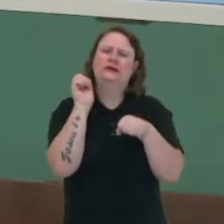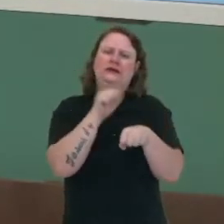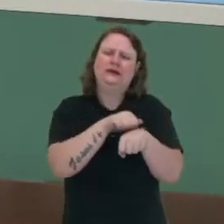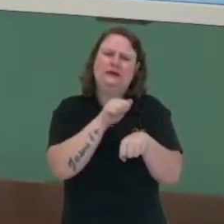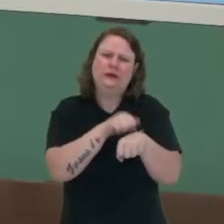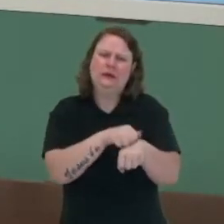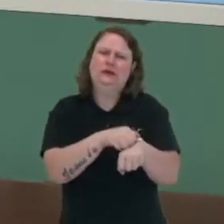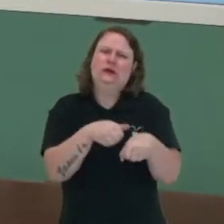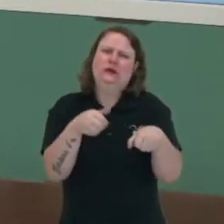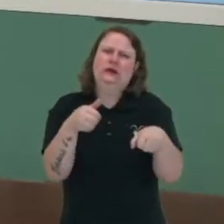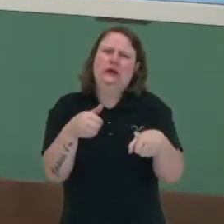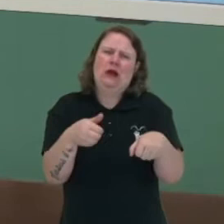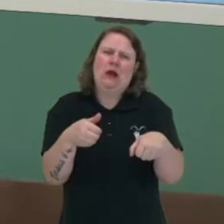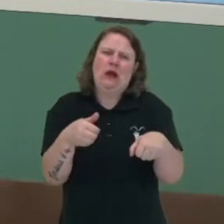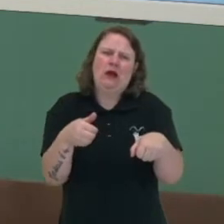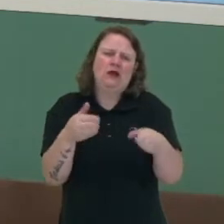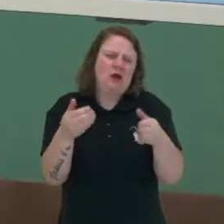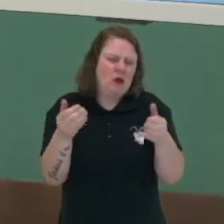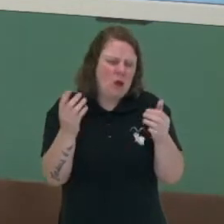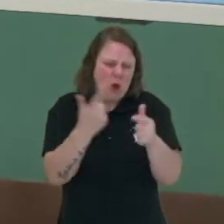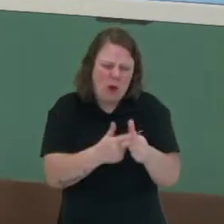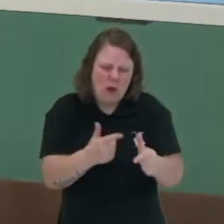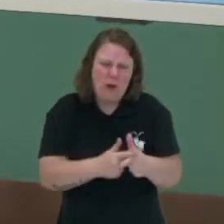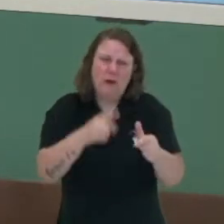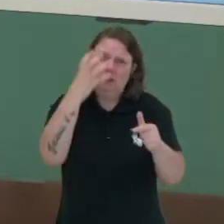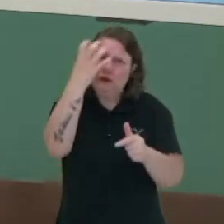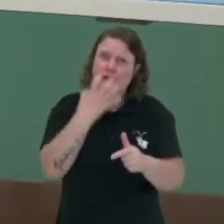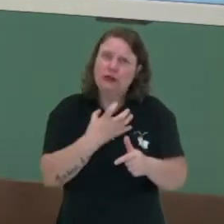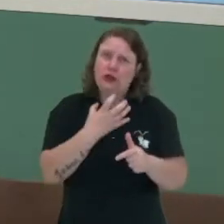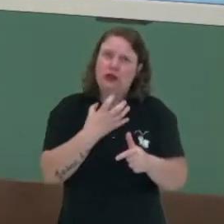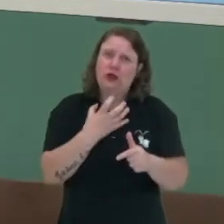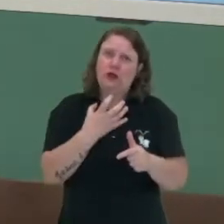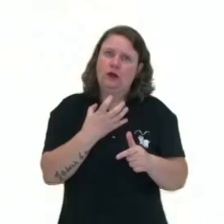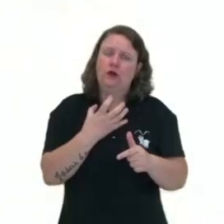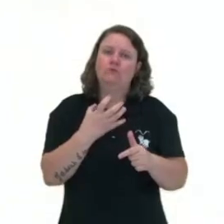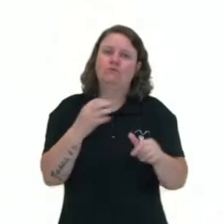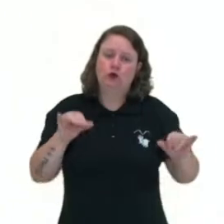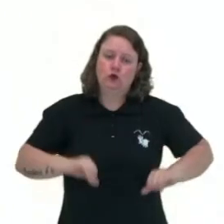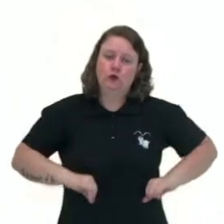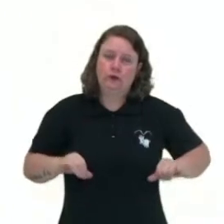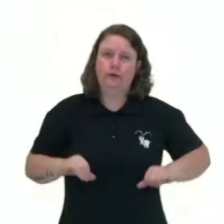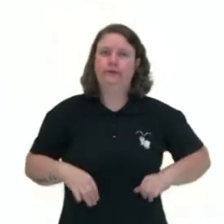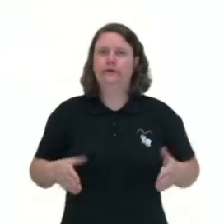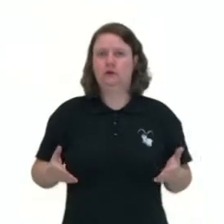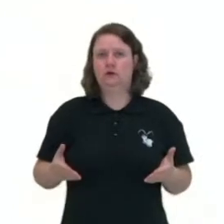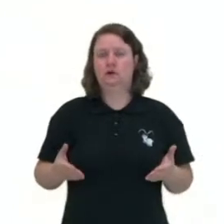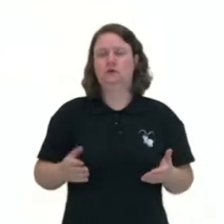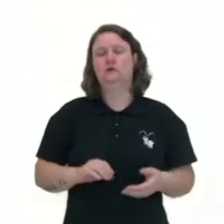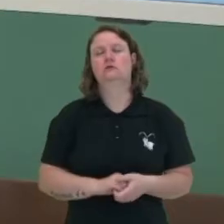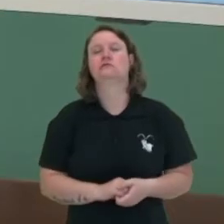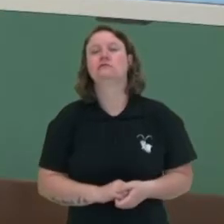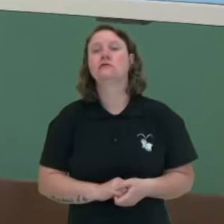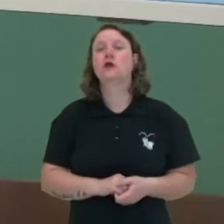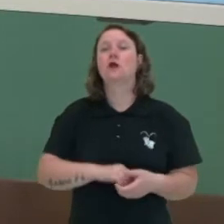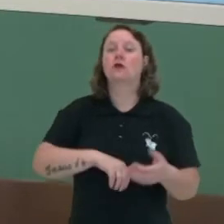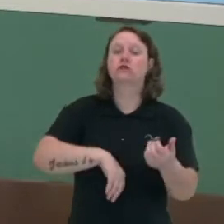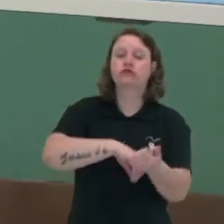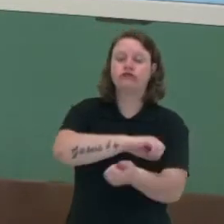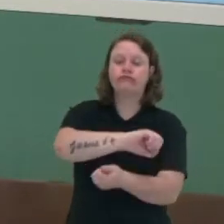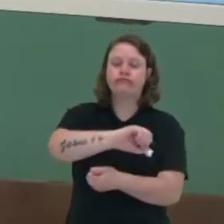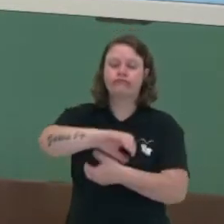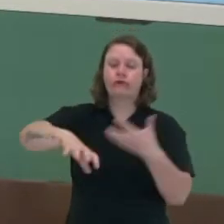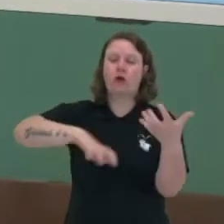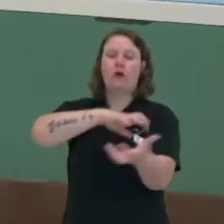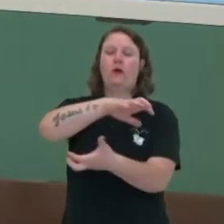bem deflagrada em todo o território. Isso provoca a colocação de uma revolução e essa revolução faz com que